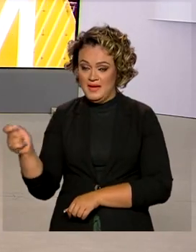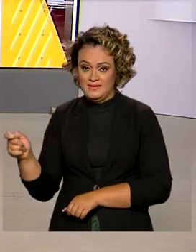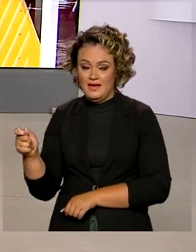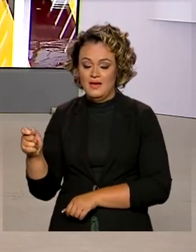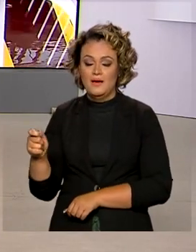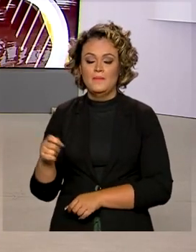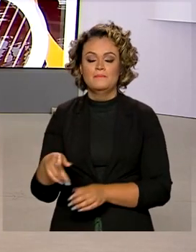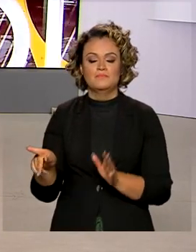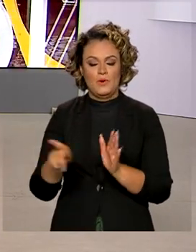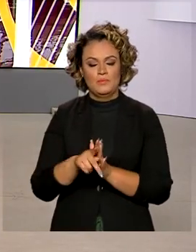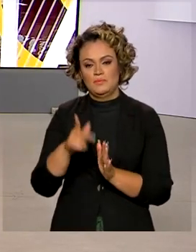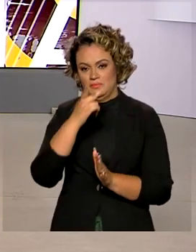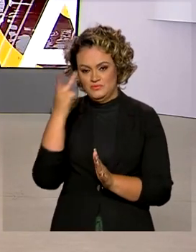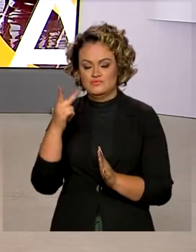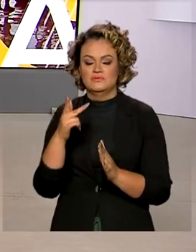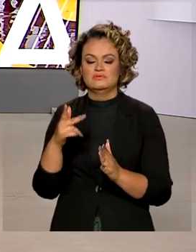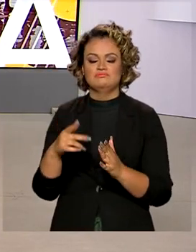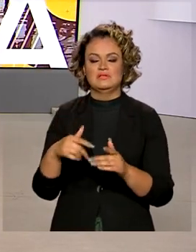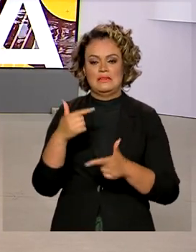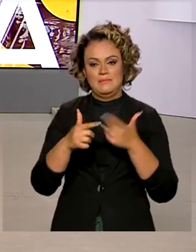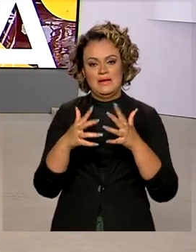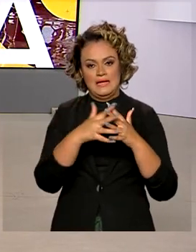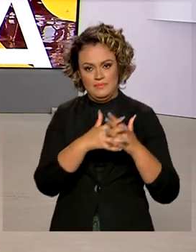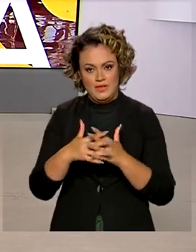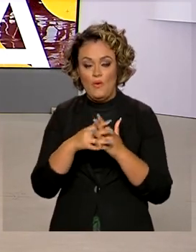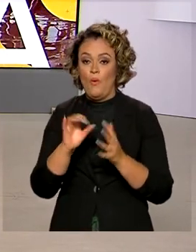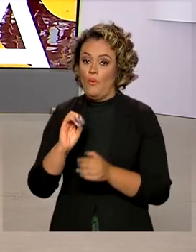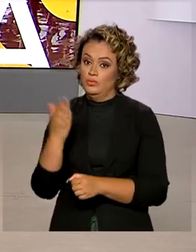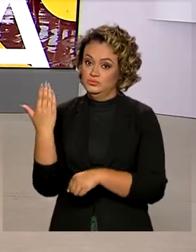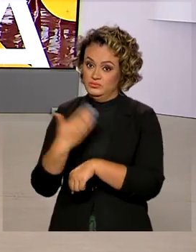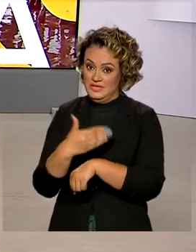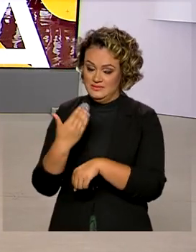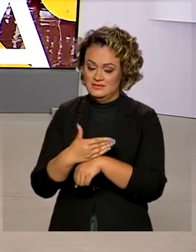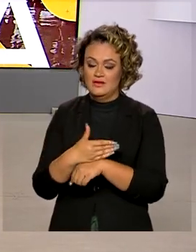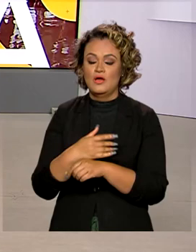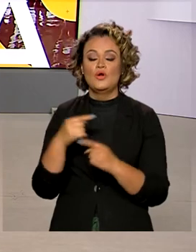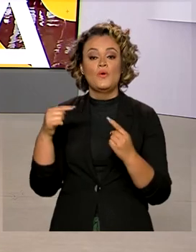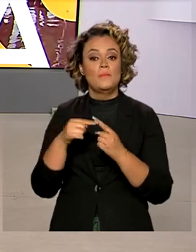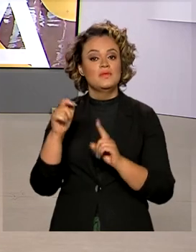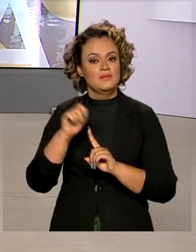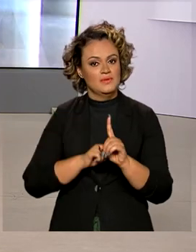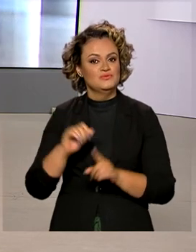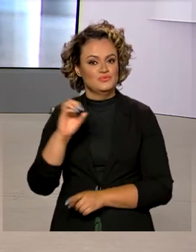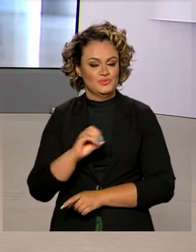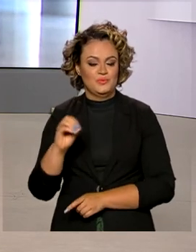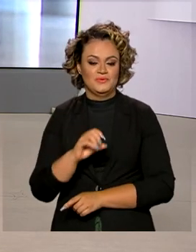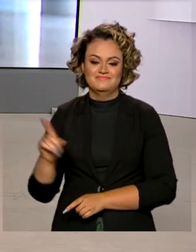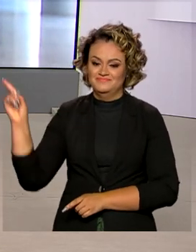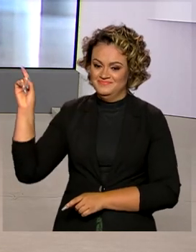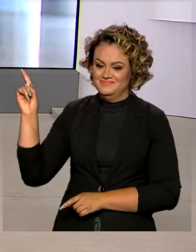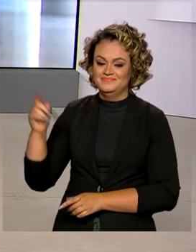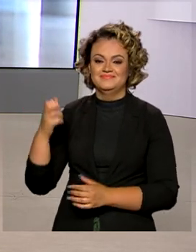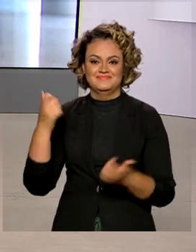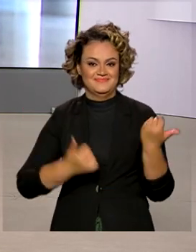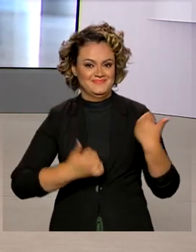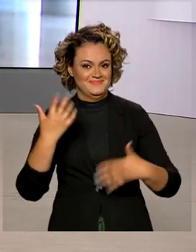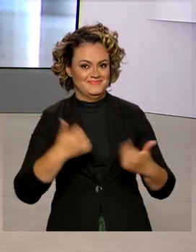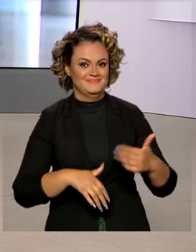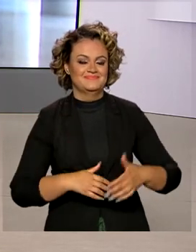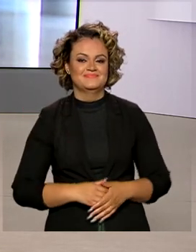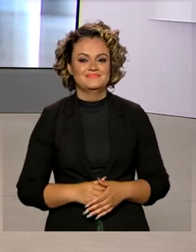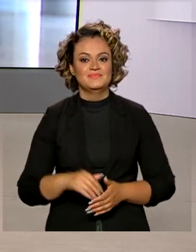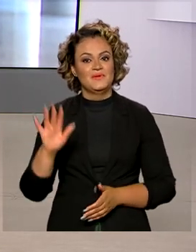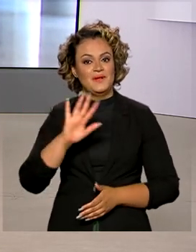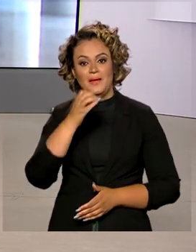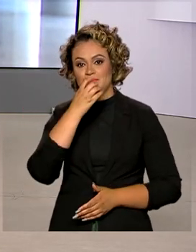caminhoneiro e taxista e paga hoje a parcela de outubro. Vamos saber os detalhes ao vivo com o repórter Glauco de